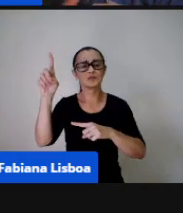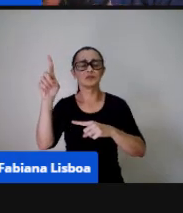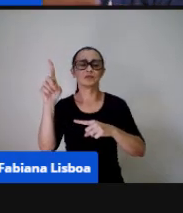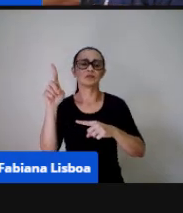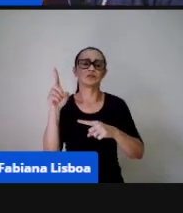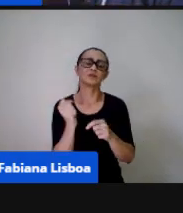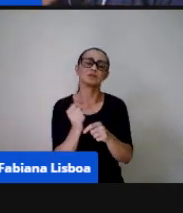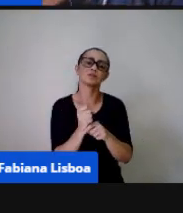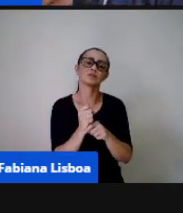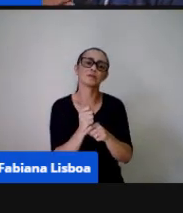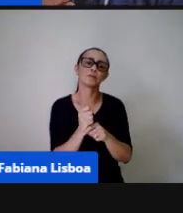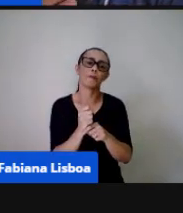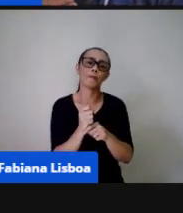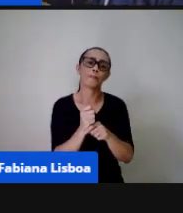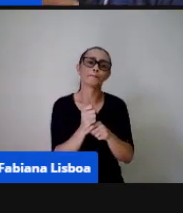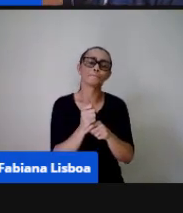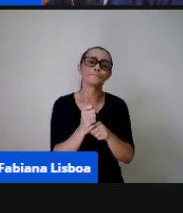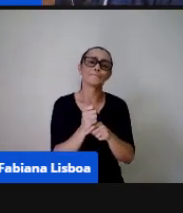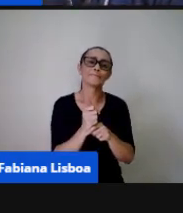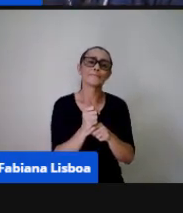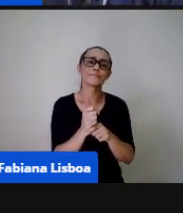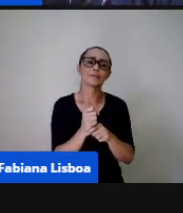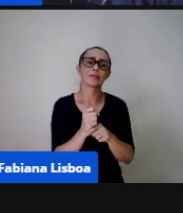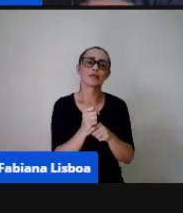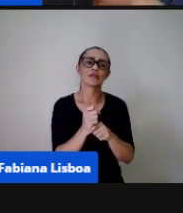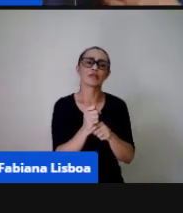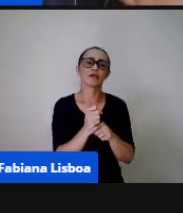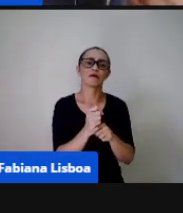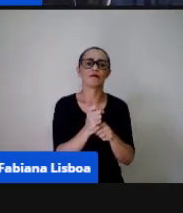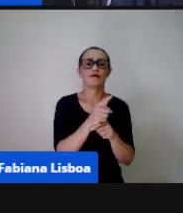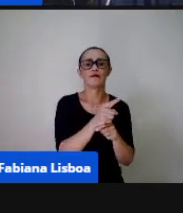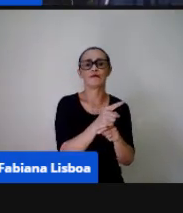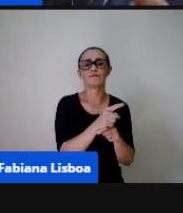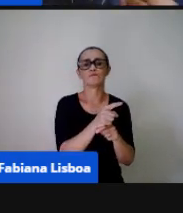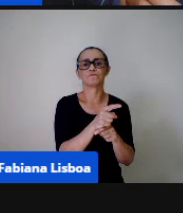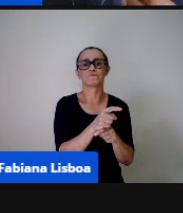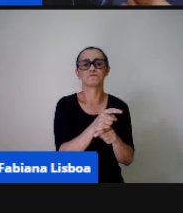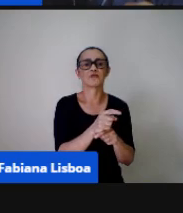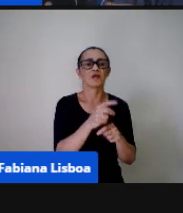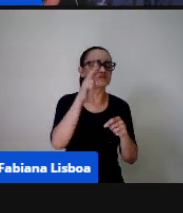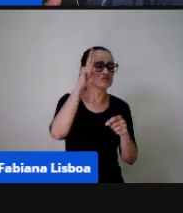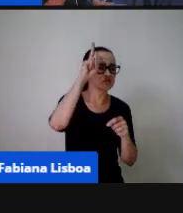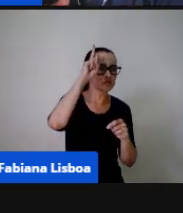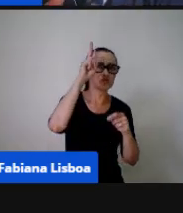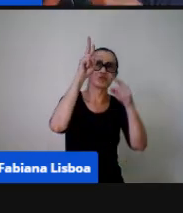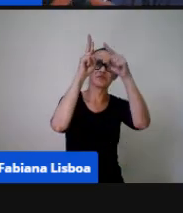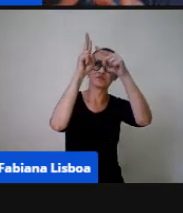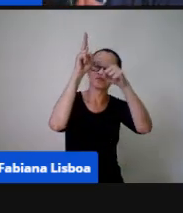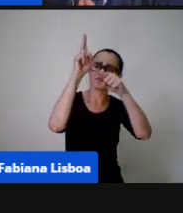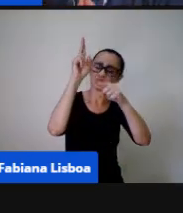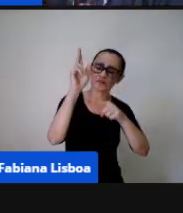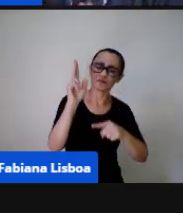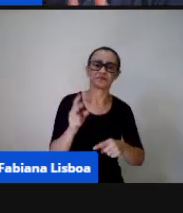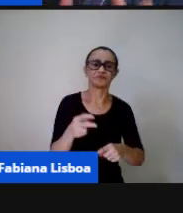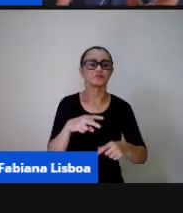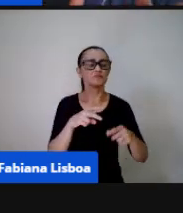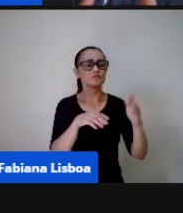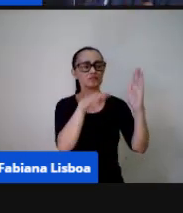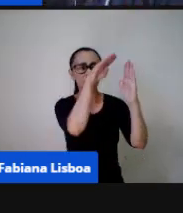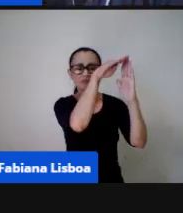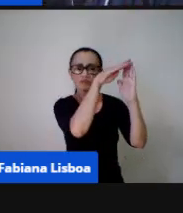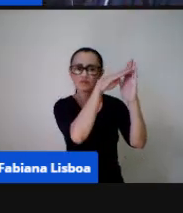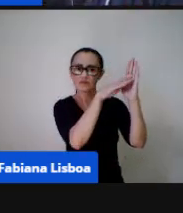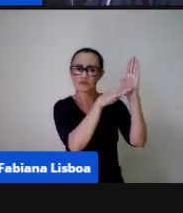essa situação de de repetir de ter uma sequência né? então isso só o calendário